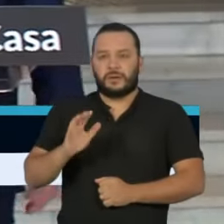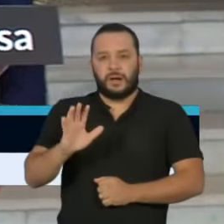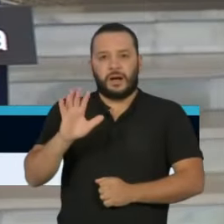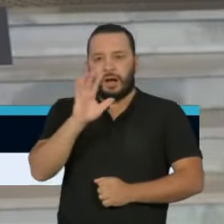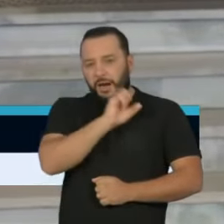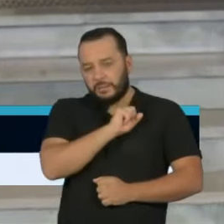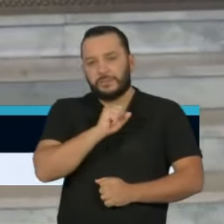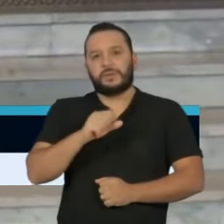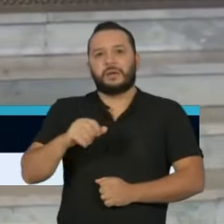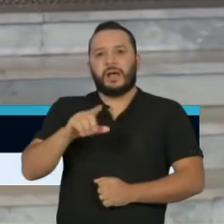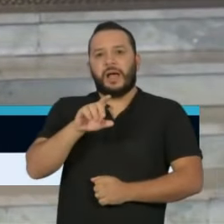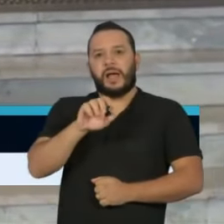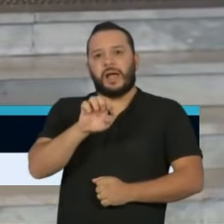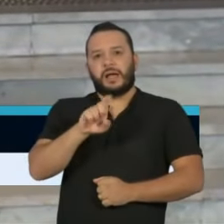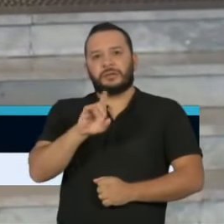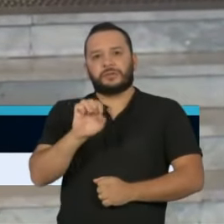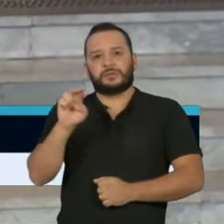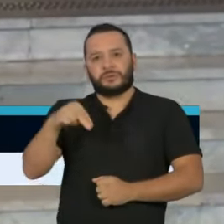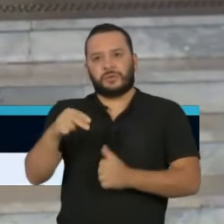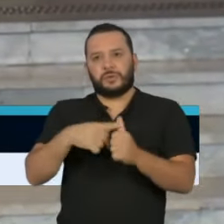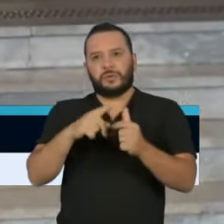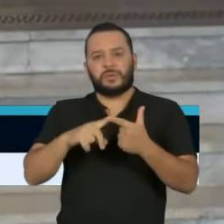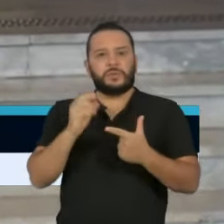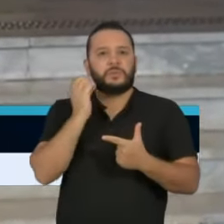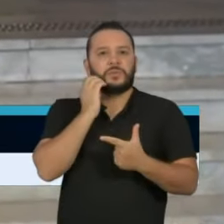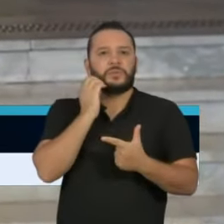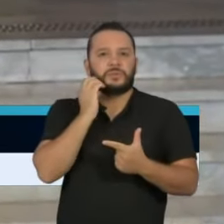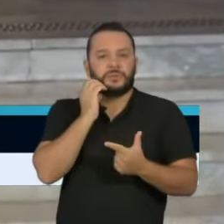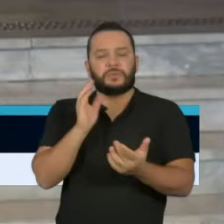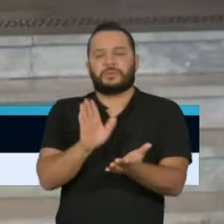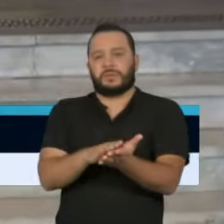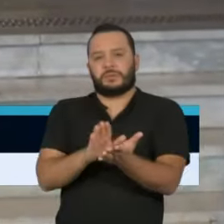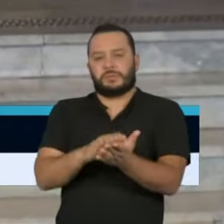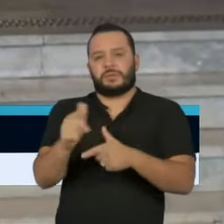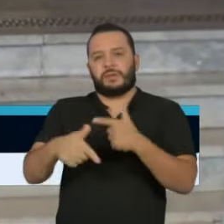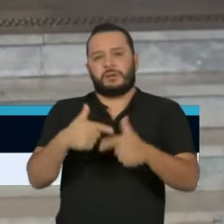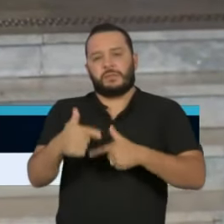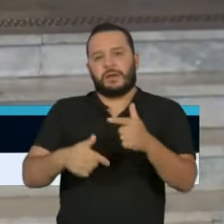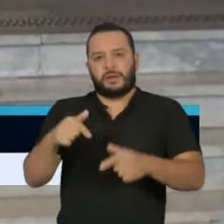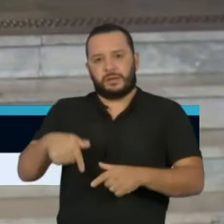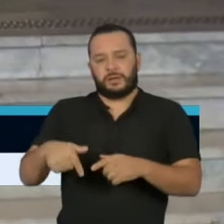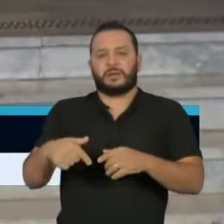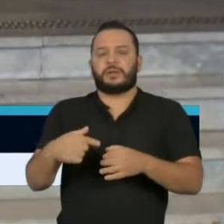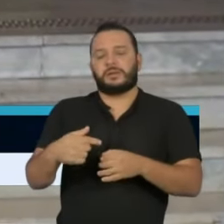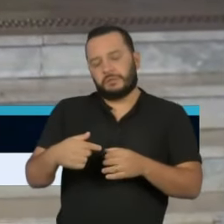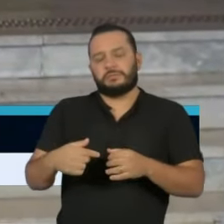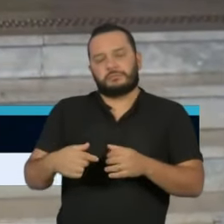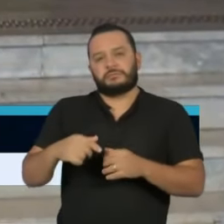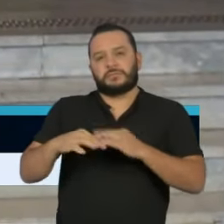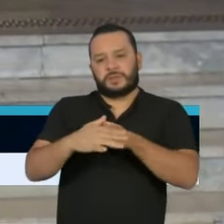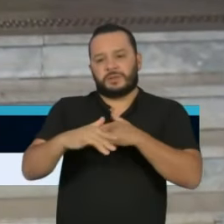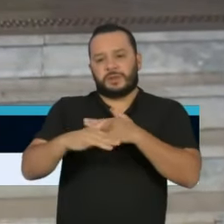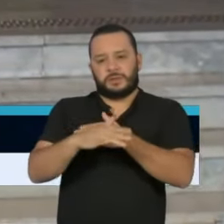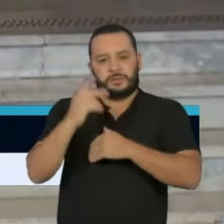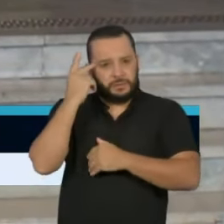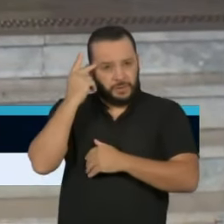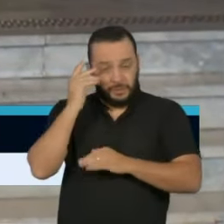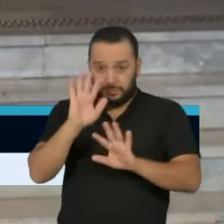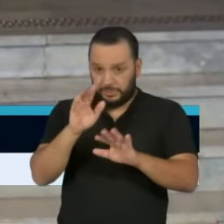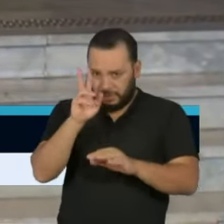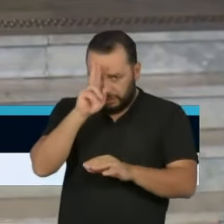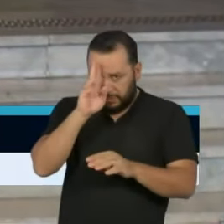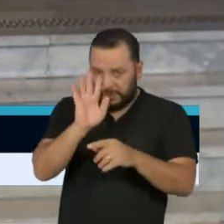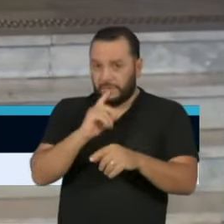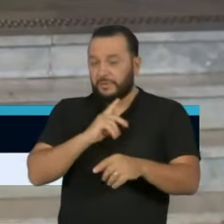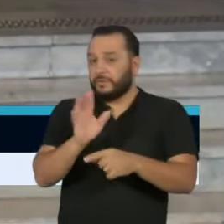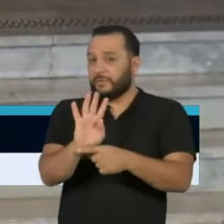pelo excepcional trabalho que vocês estão fazendo no município de São Paulo. Se vocês lembrarem, houve um vídeo vazado de uma